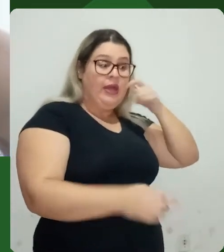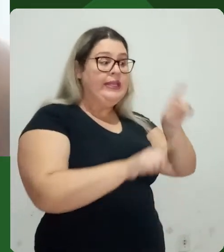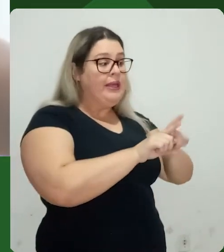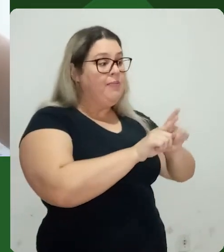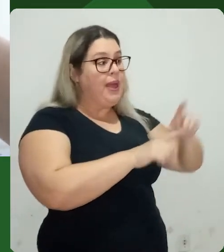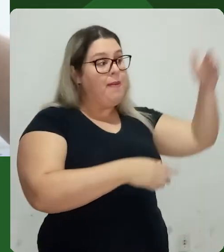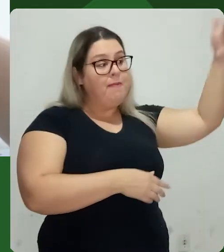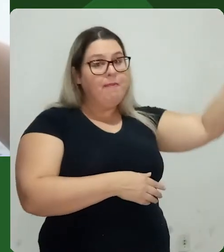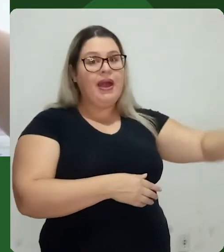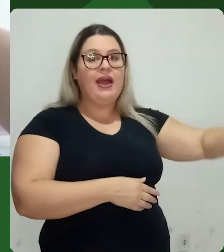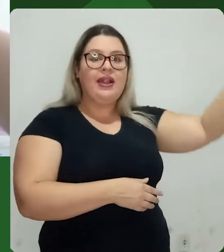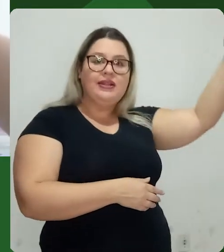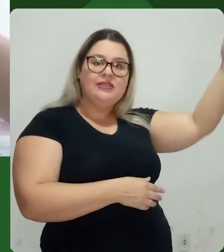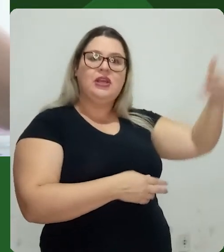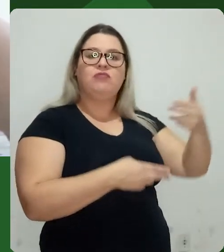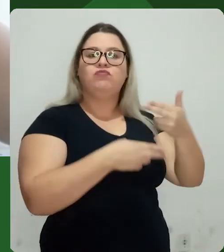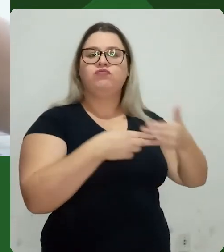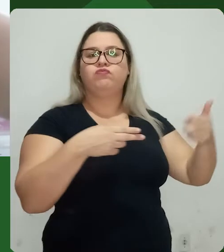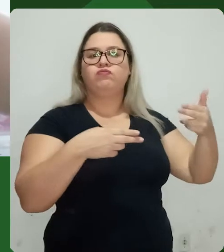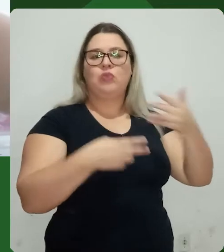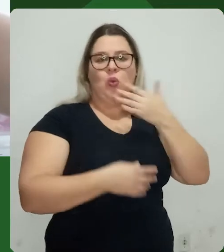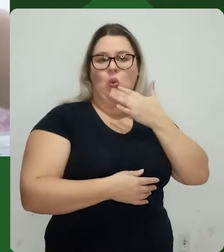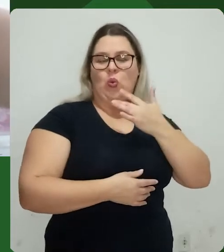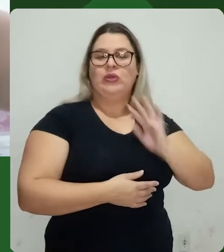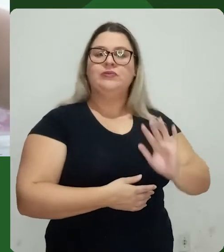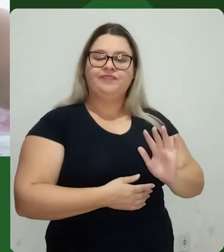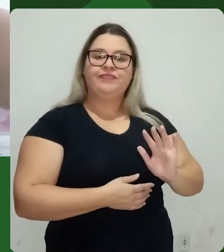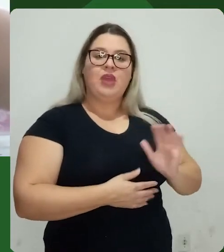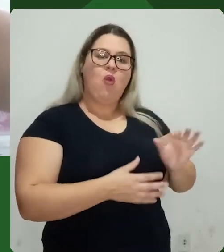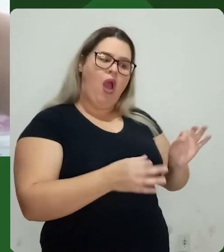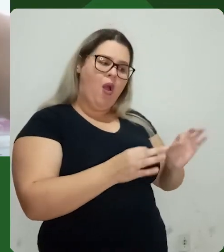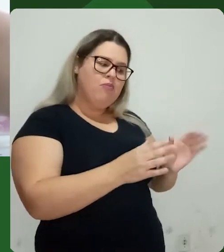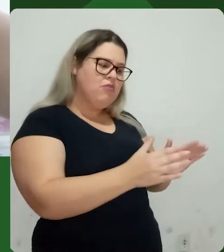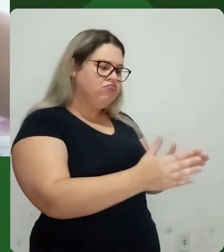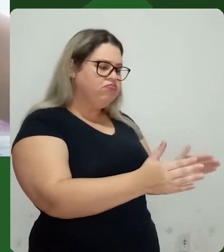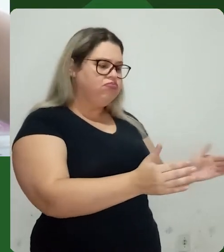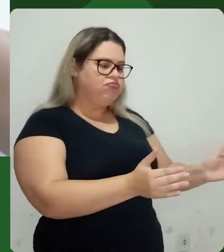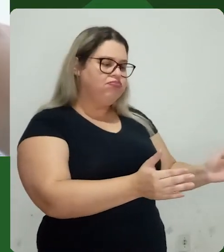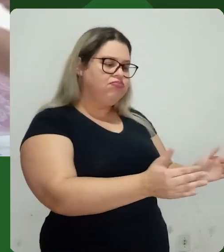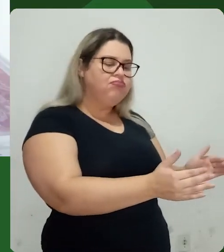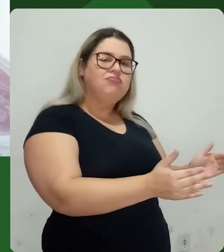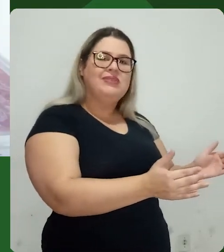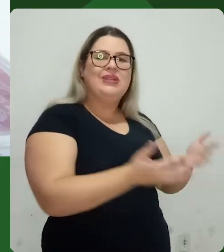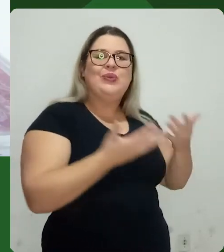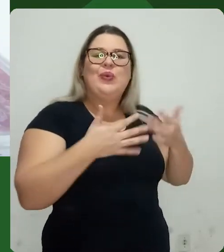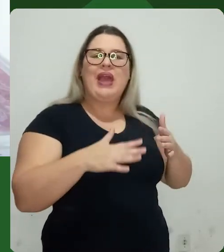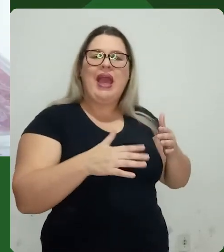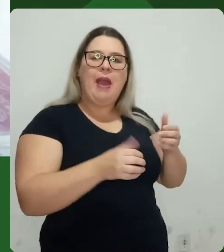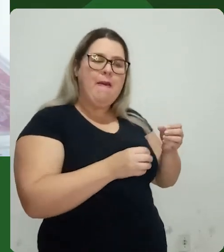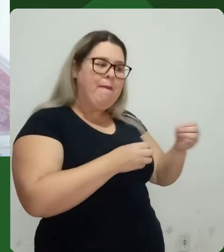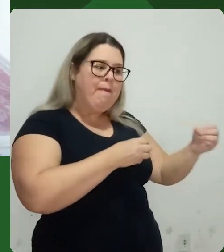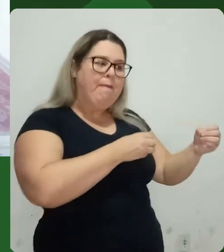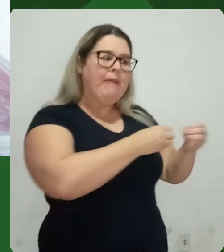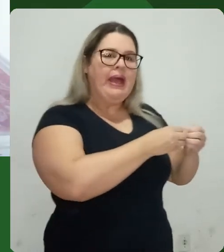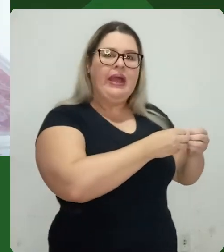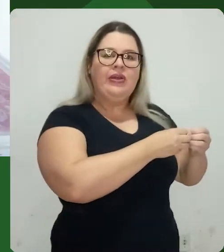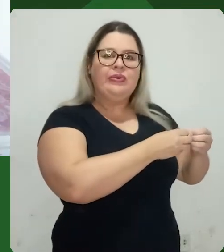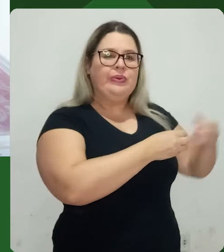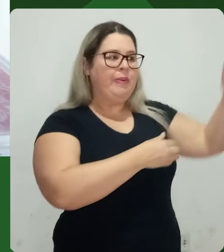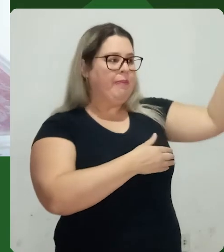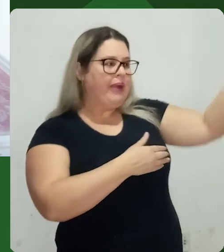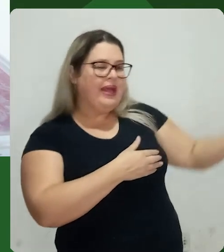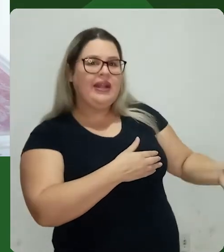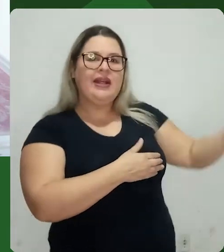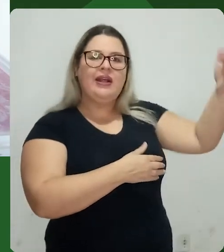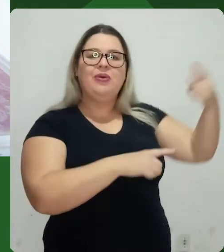um tom mais neutro, um tom homogêneo, pra conseguir criar o meu cenário, pra minha fotografia. Posicionei a caixa adequadamente, a ideia